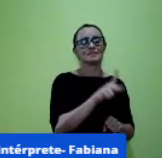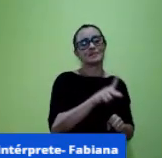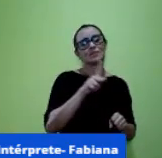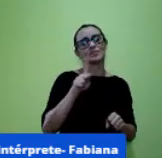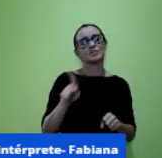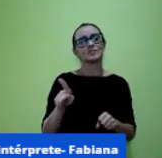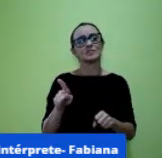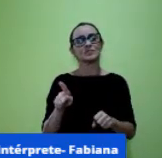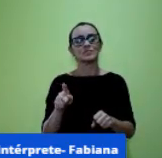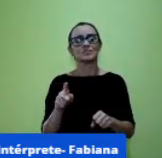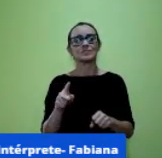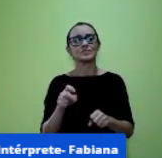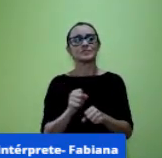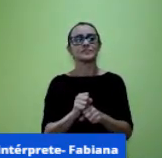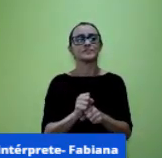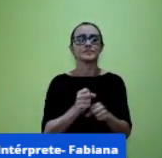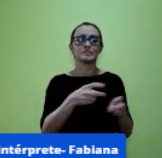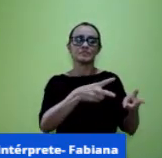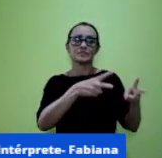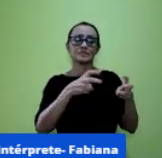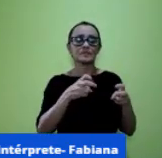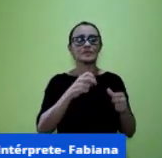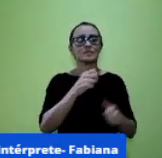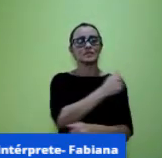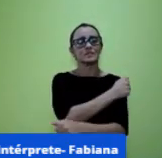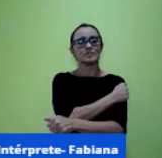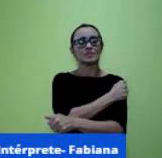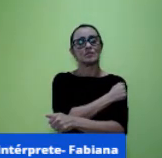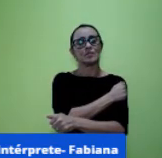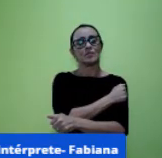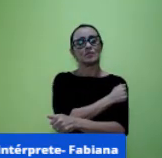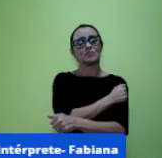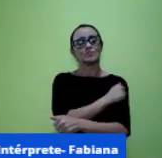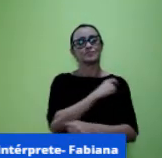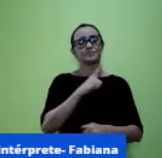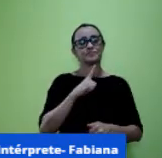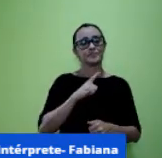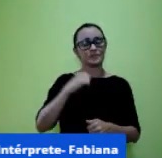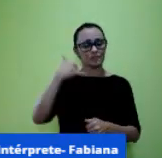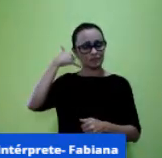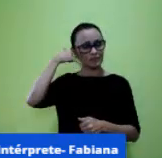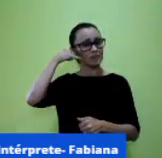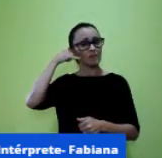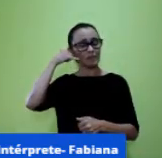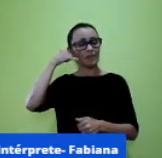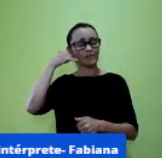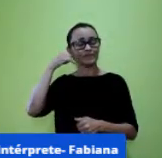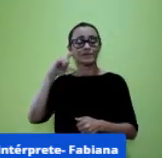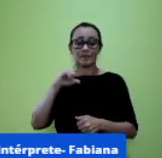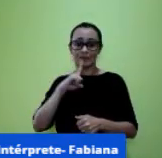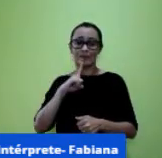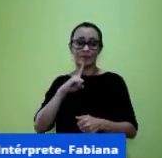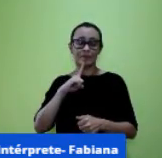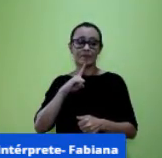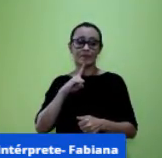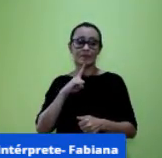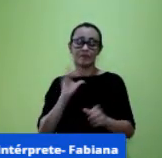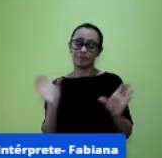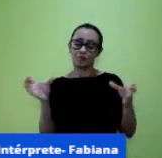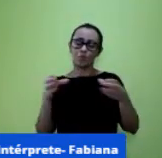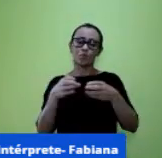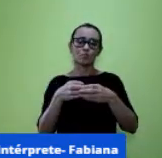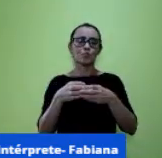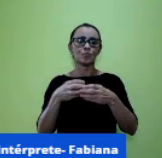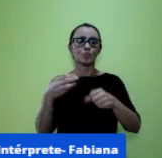tá com um celular que ele está no grupo que ele faz que ele se pronuncia né